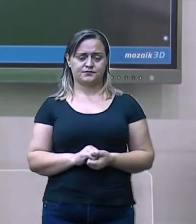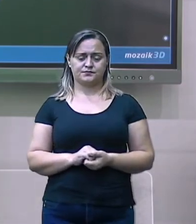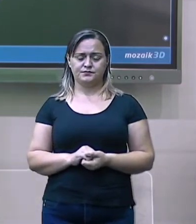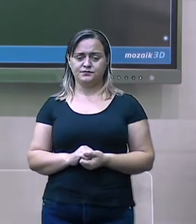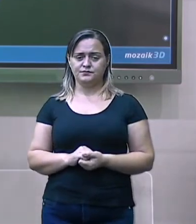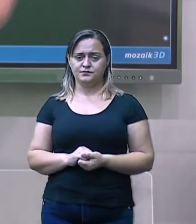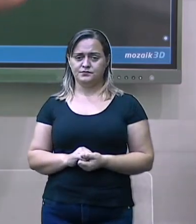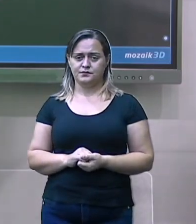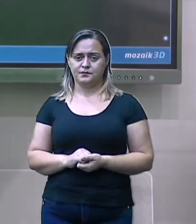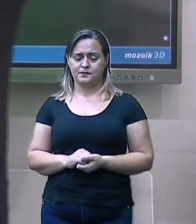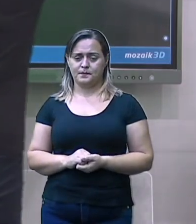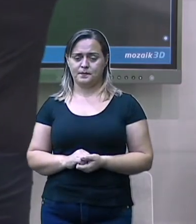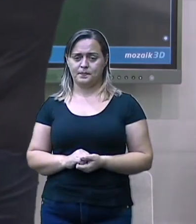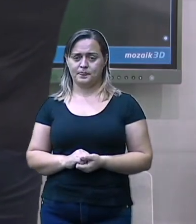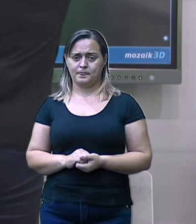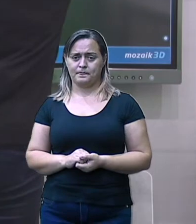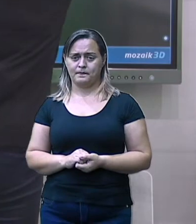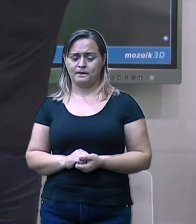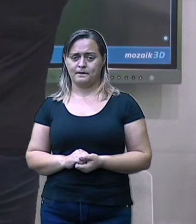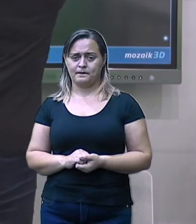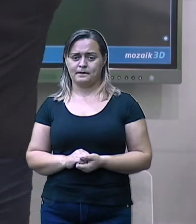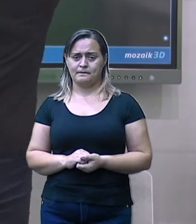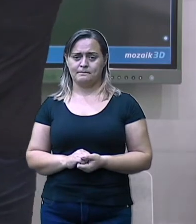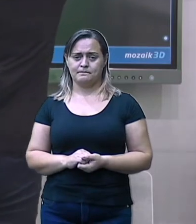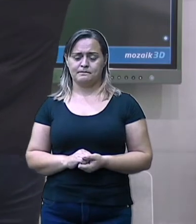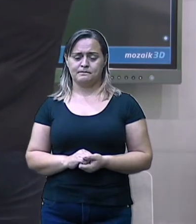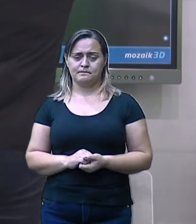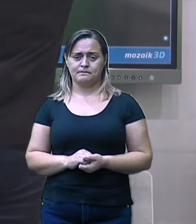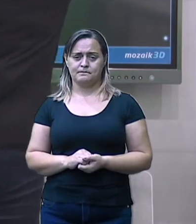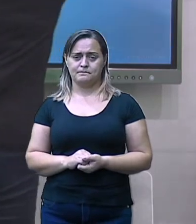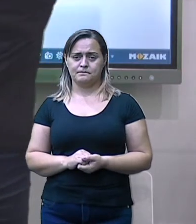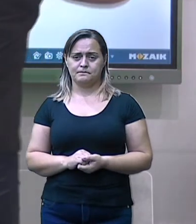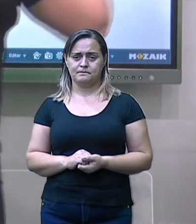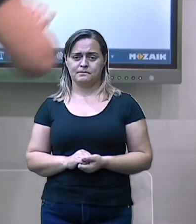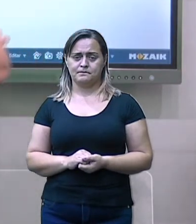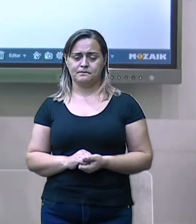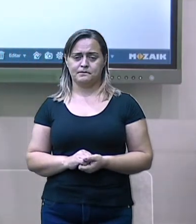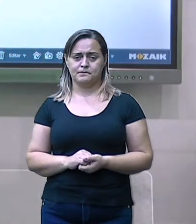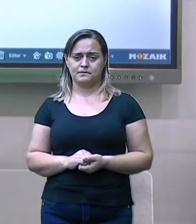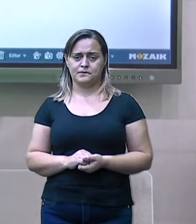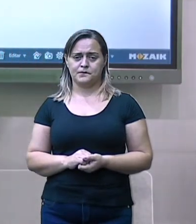Ok? Vamos lá, então. Oi.